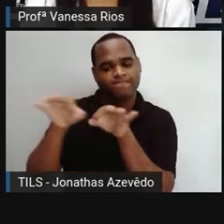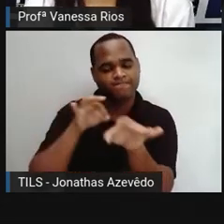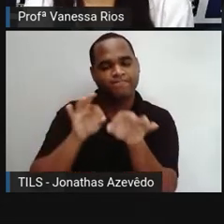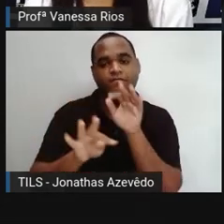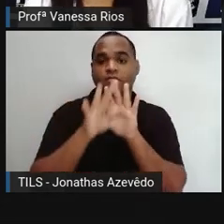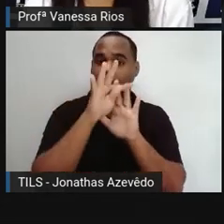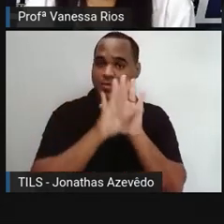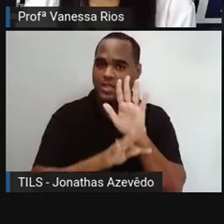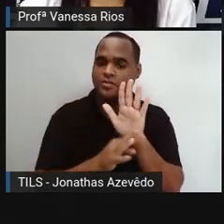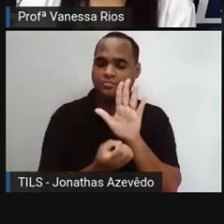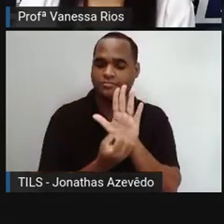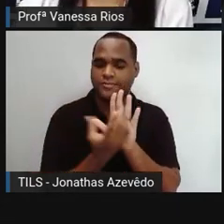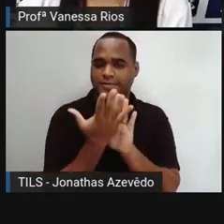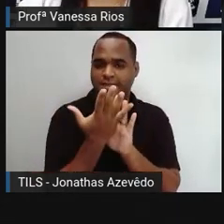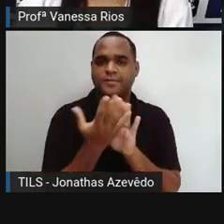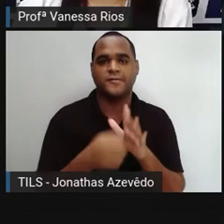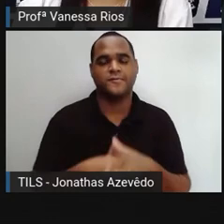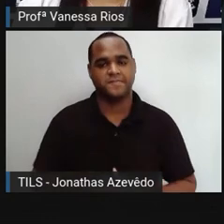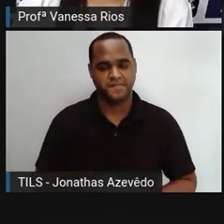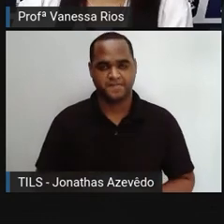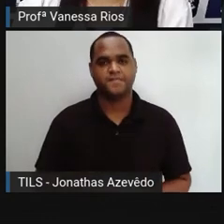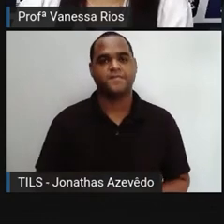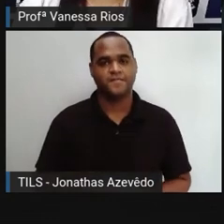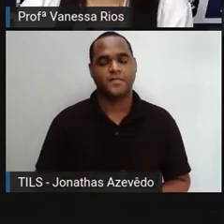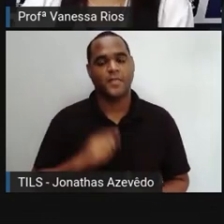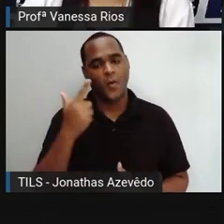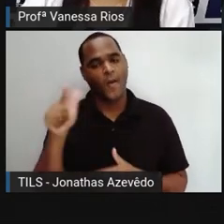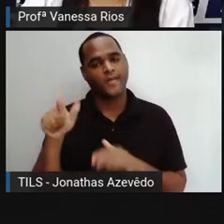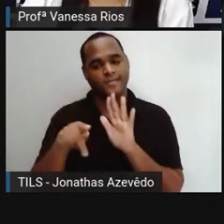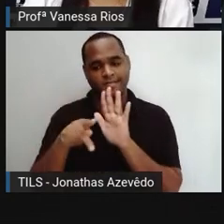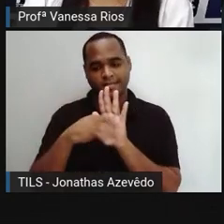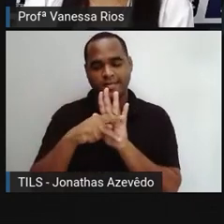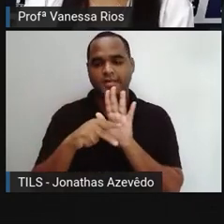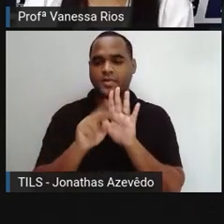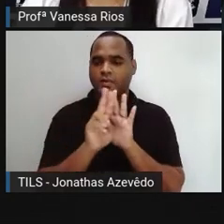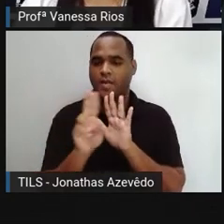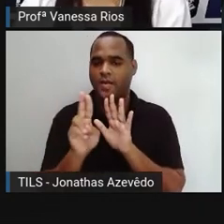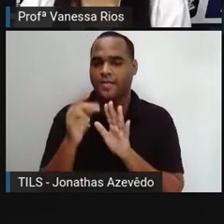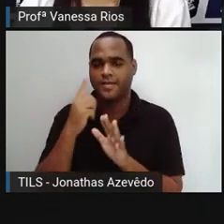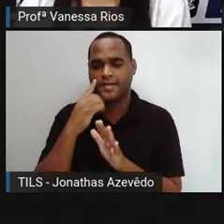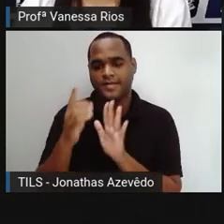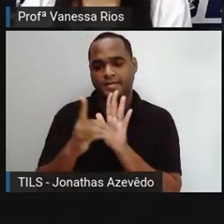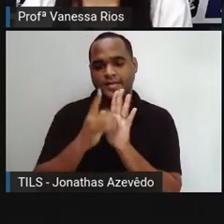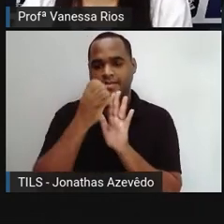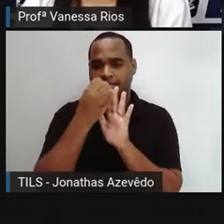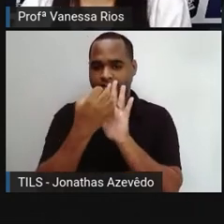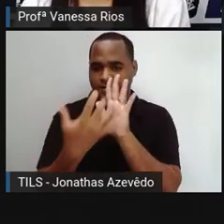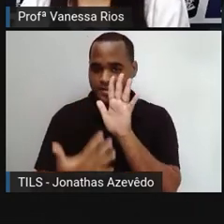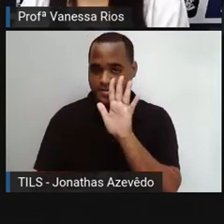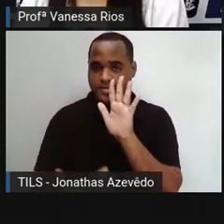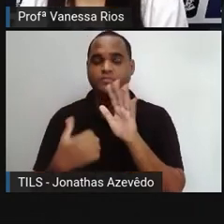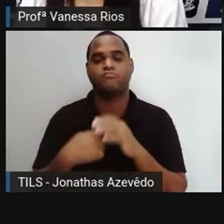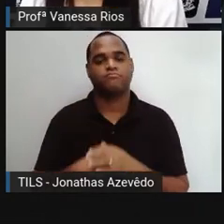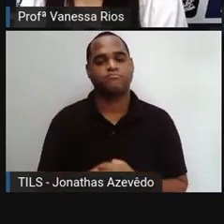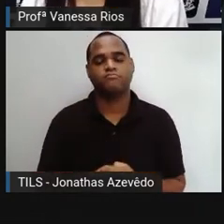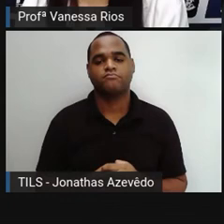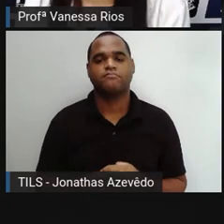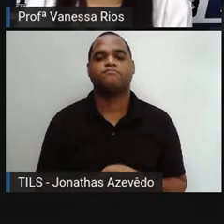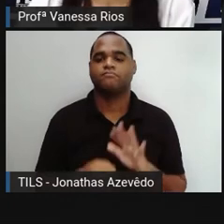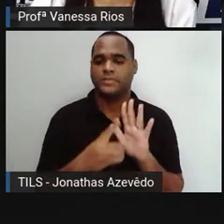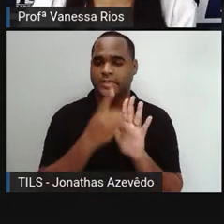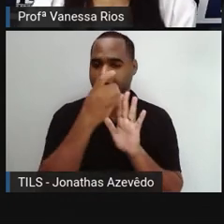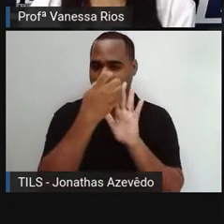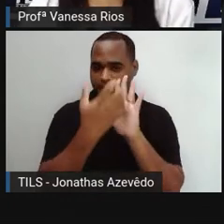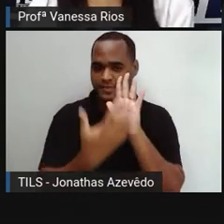texto descritivo. o próprio nome já vem da palavra descrição, descrever.